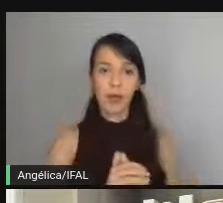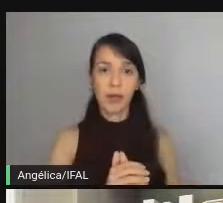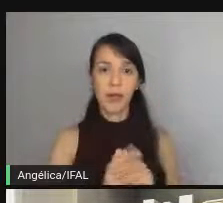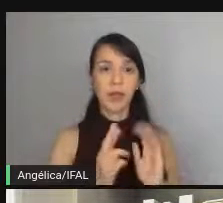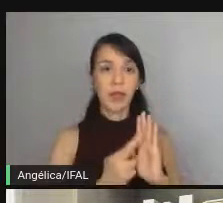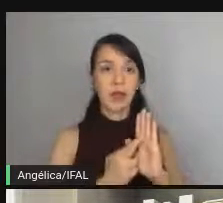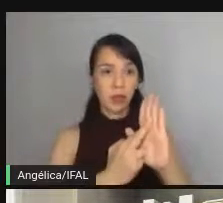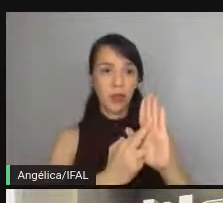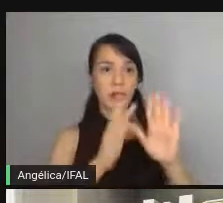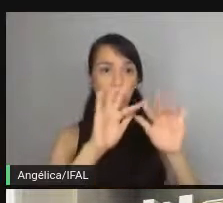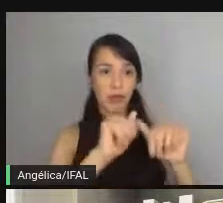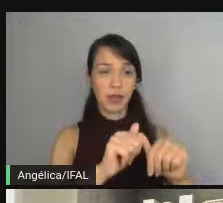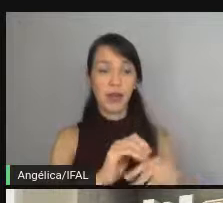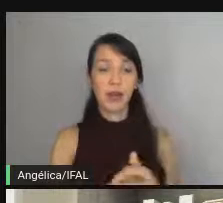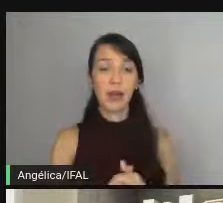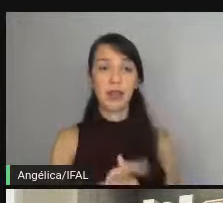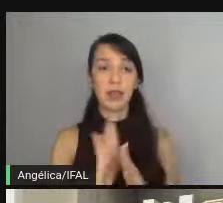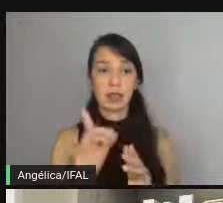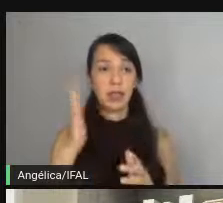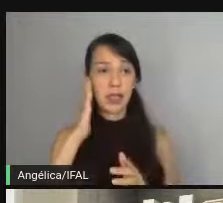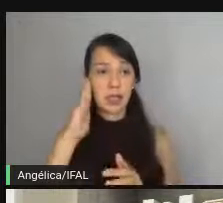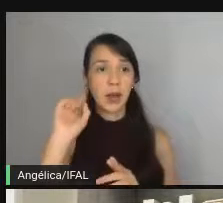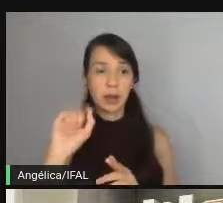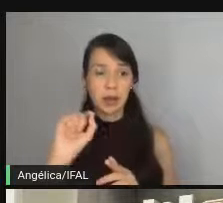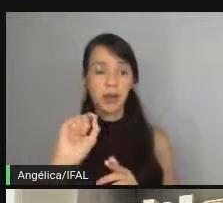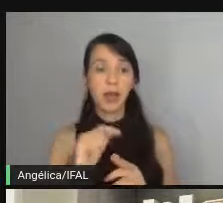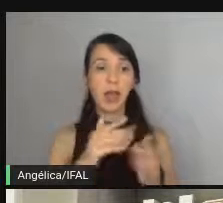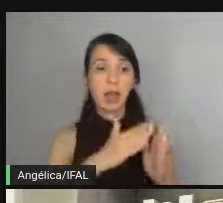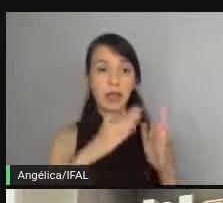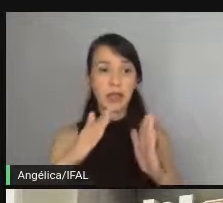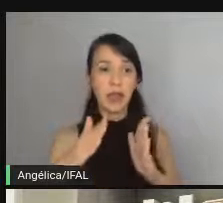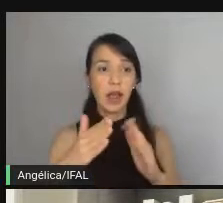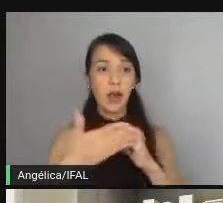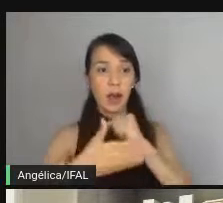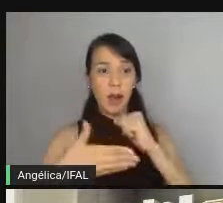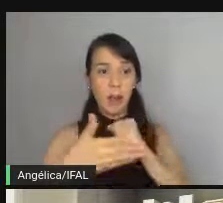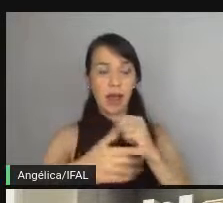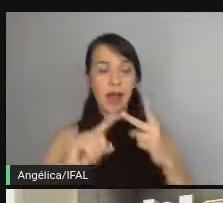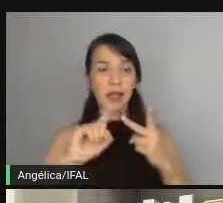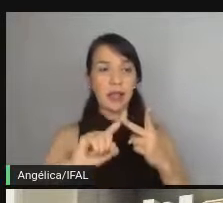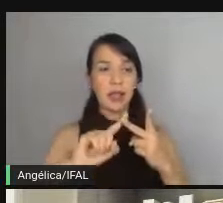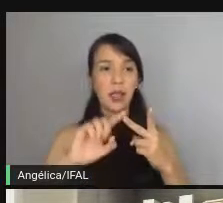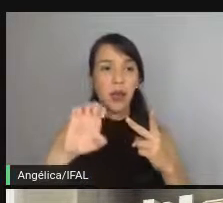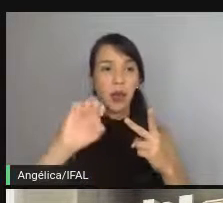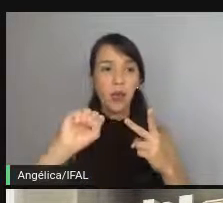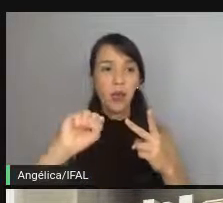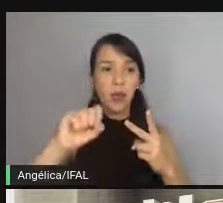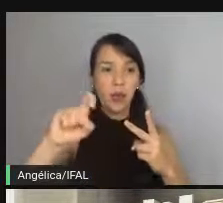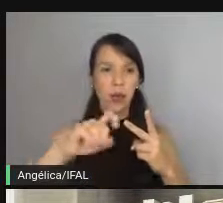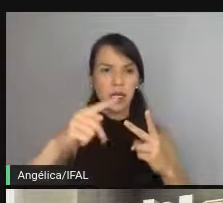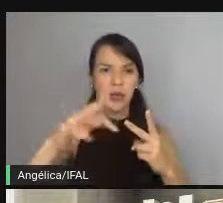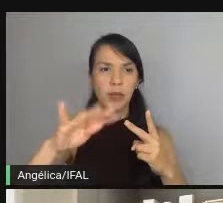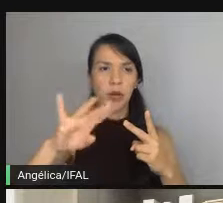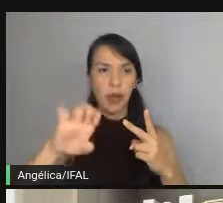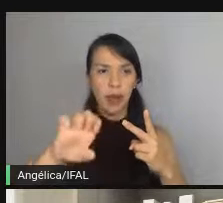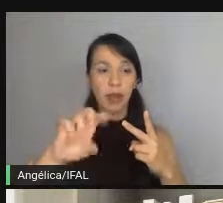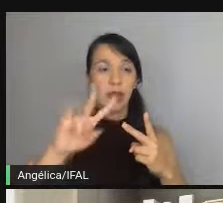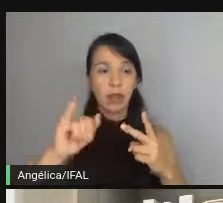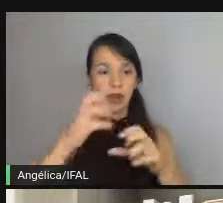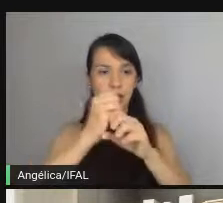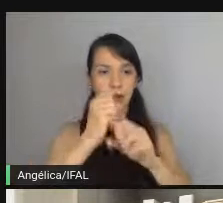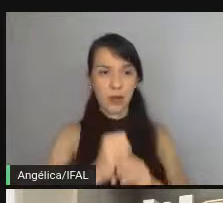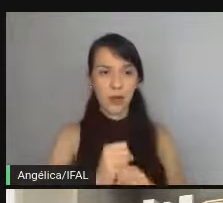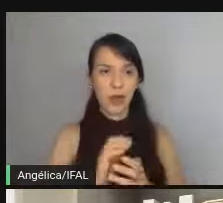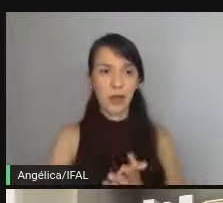final da nossa spec, a gente já sabe o que é, eu passo uma base, passo um expoente, ele tem que calcular, o endpoint calcula